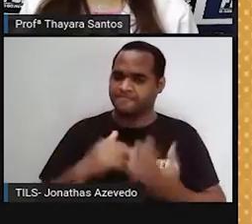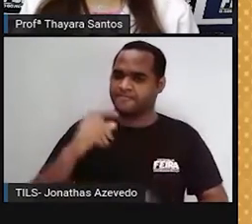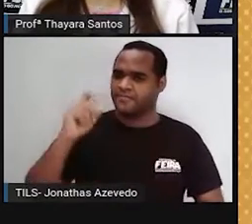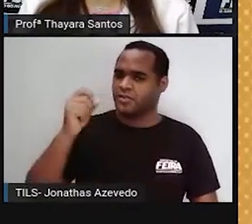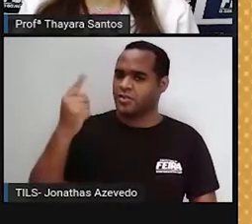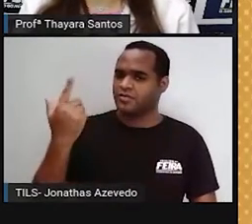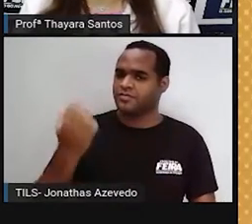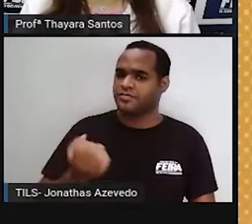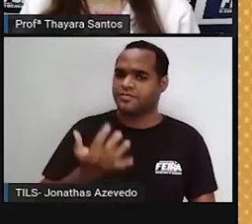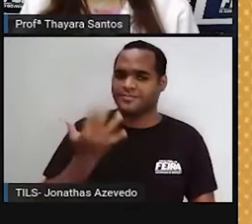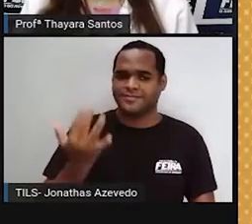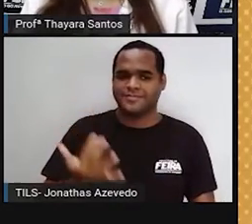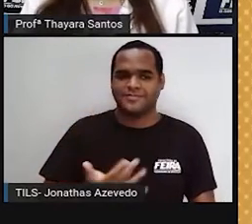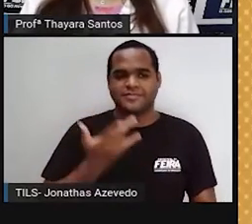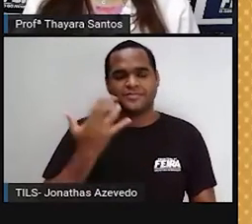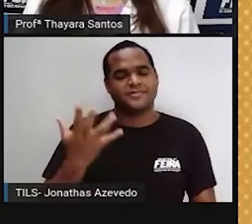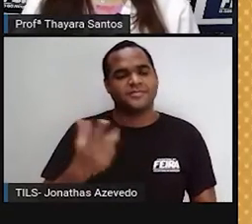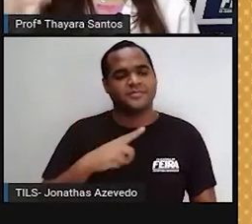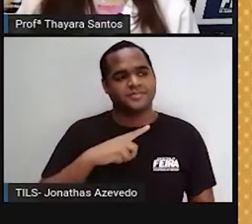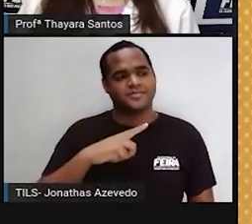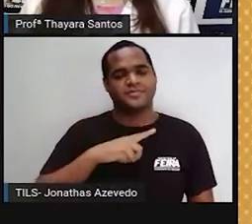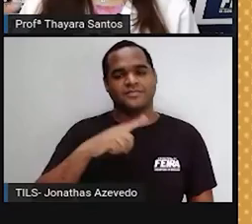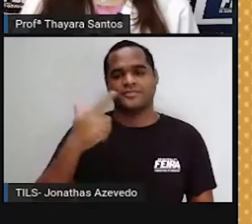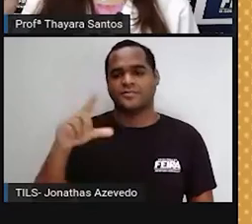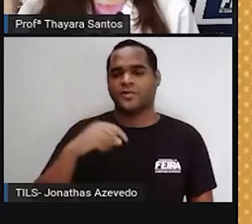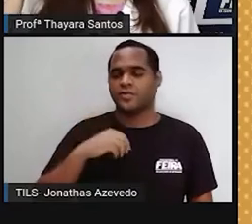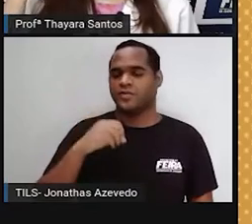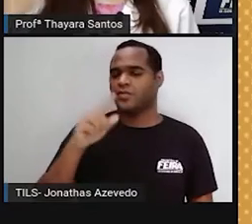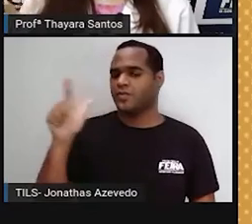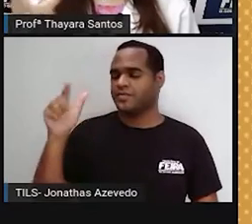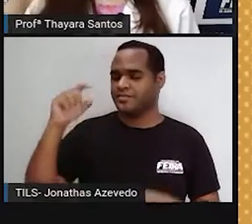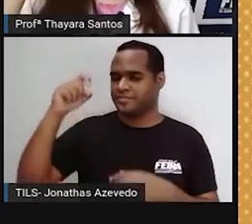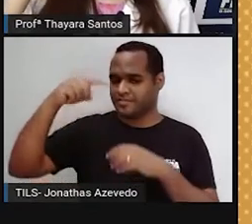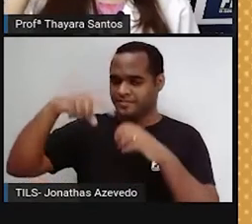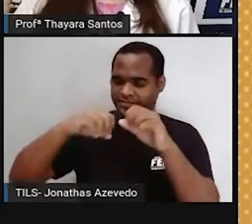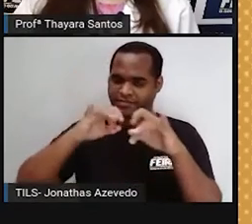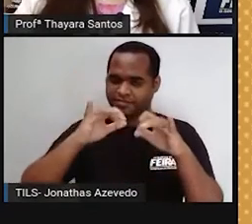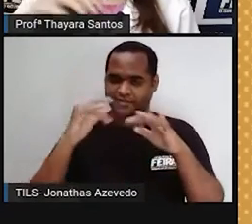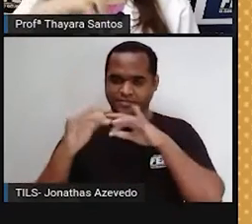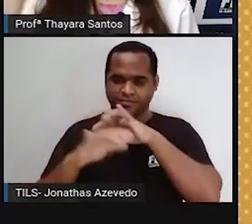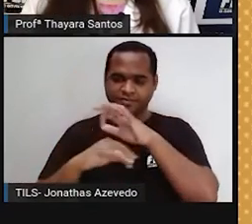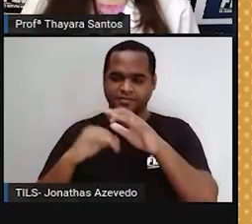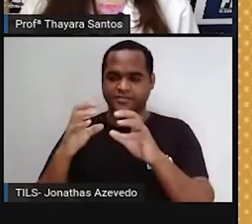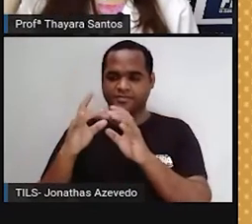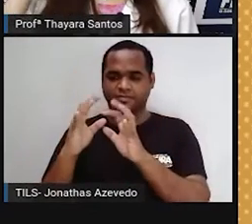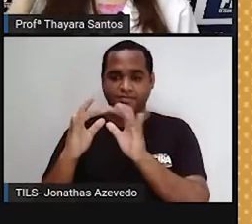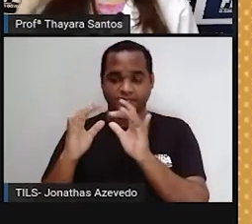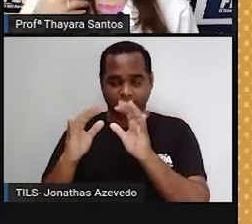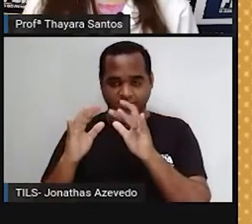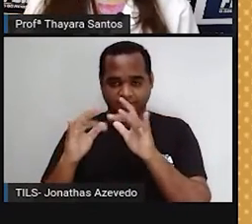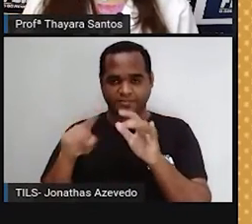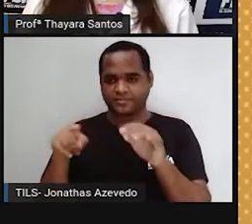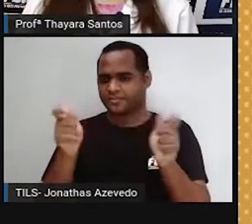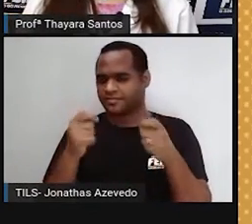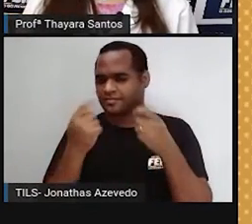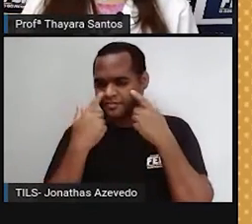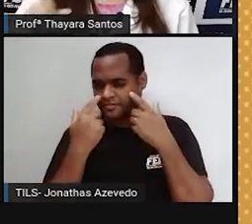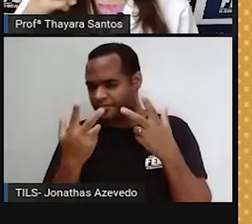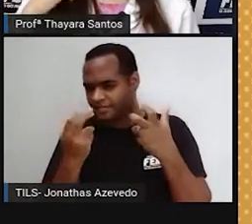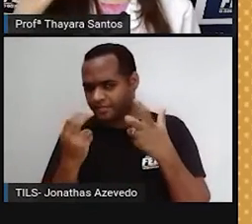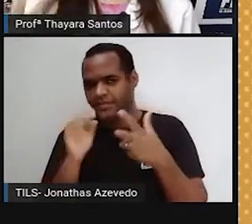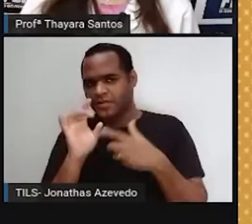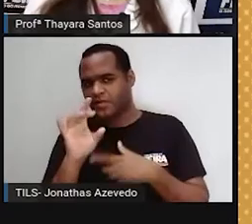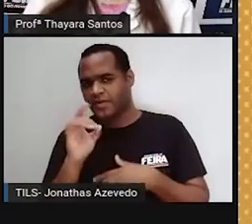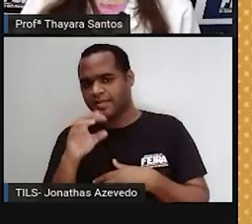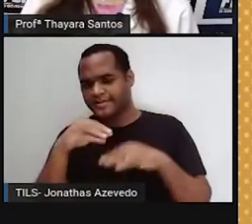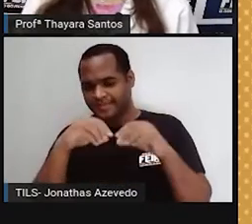inteiro ali queimando, pegando fogo. Aqueles raios que a gente vê são emitidos nessa... Ele tá lá pegando fogo e a gente só consegue ver aqui da Terra